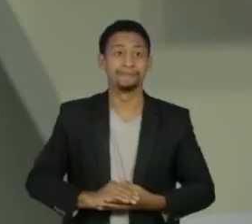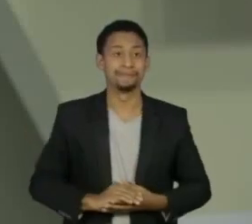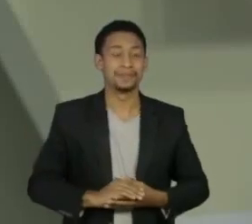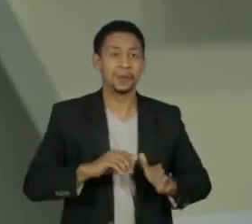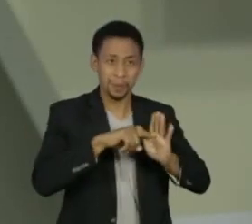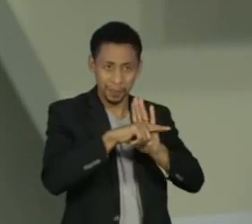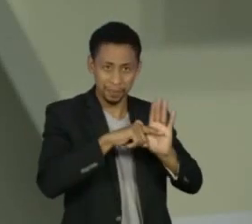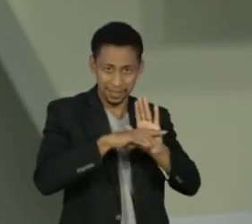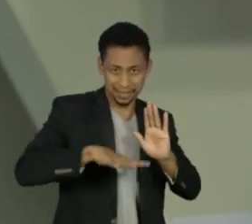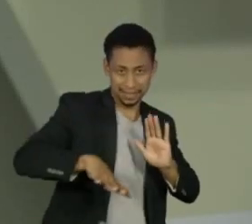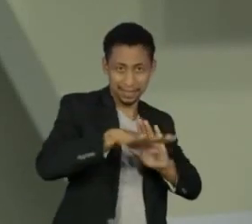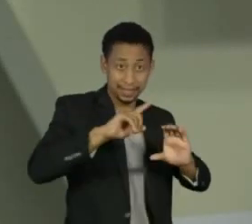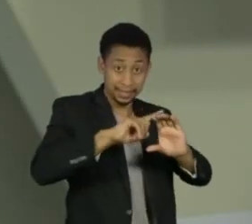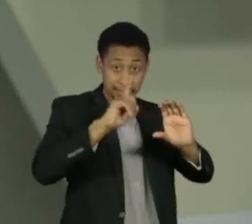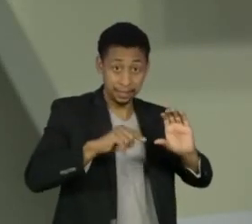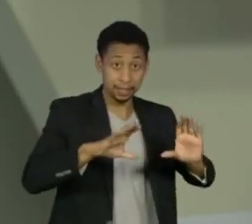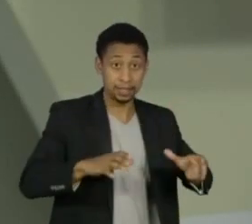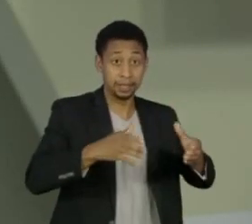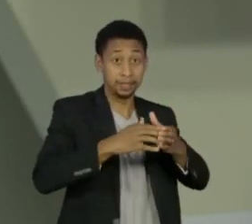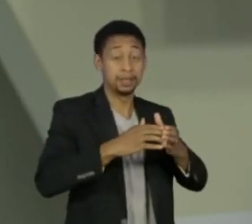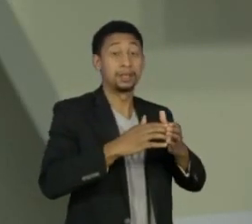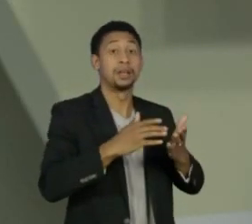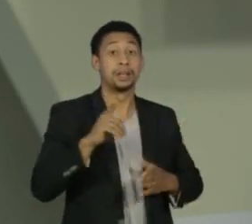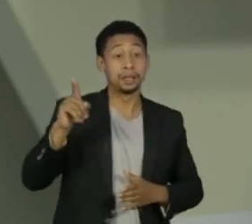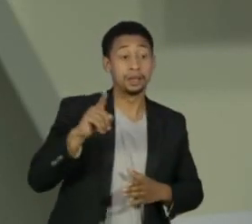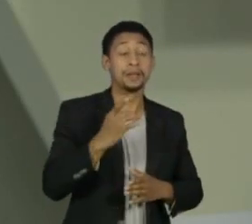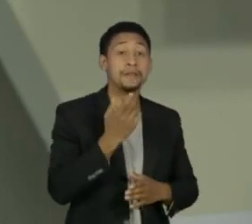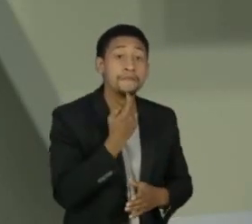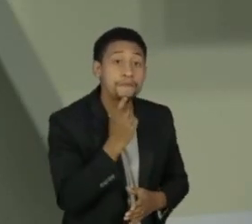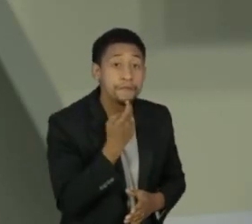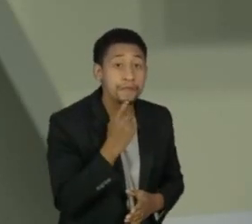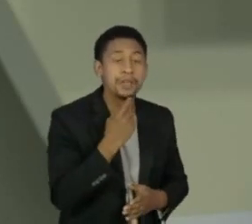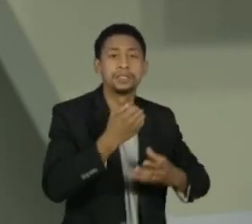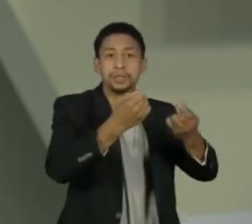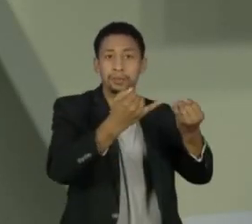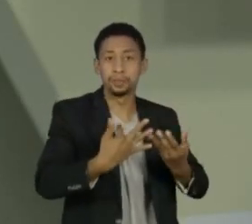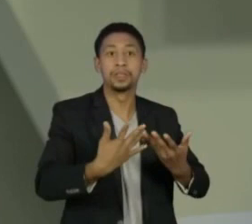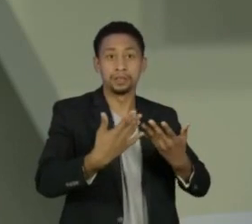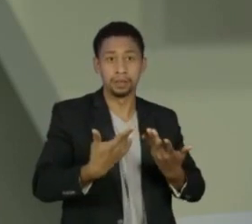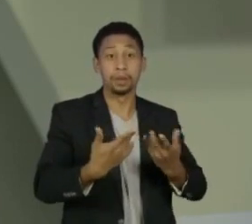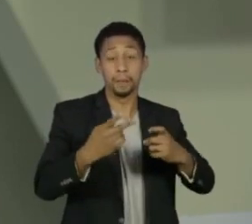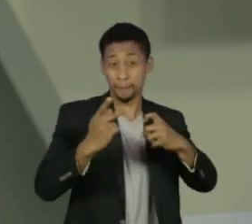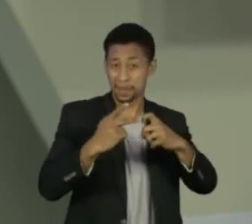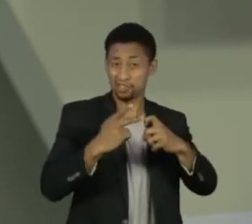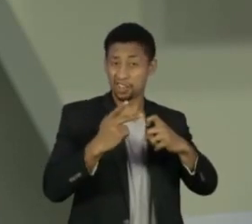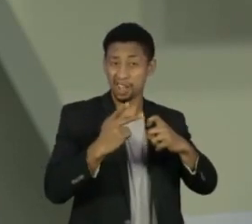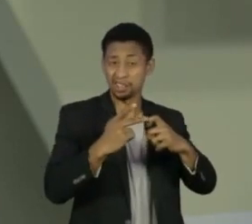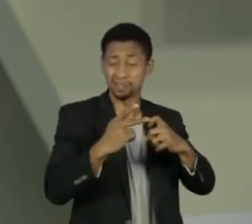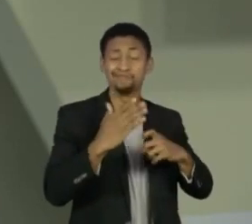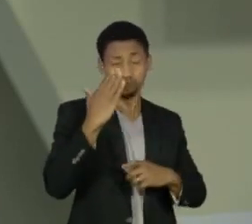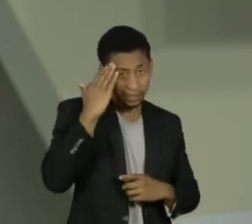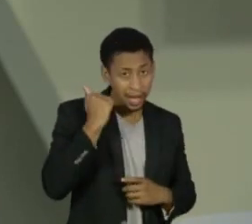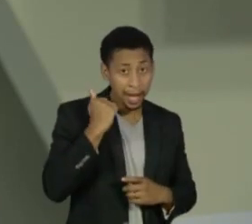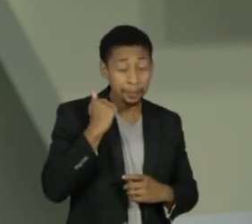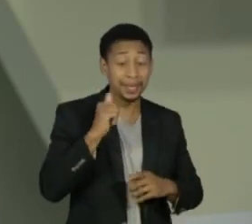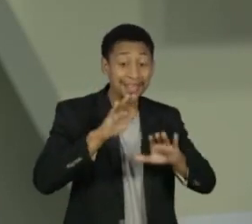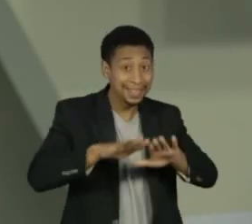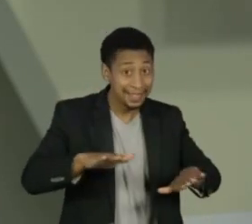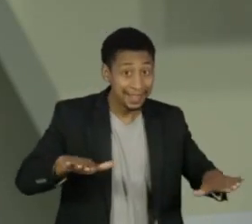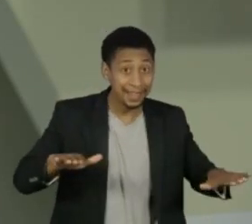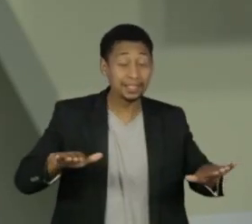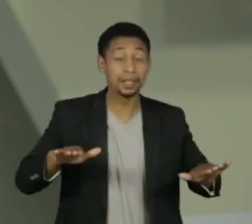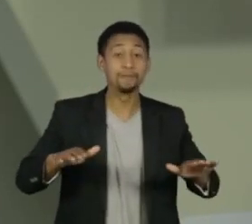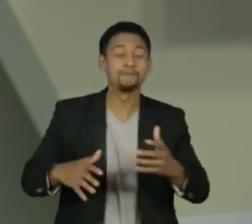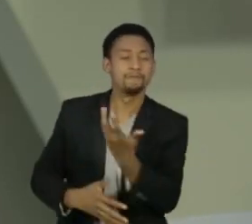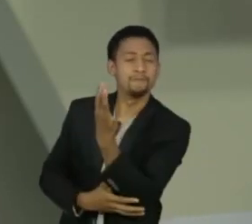Uma pesquisa feita por cientistas da Finlândia comprova o que muitos pediatras já sabiam. Criança que tem contato com a natureza